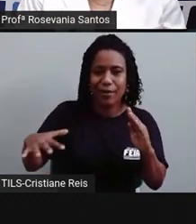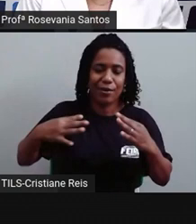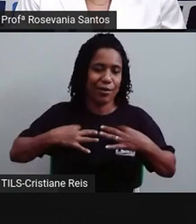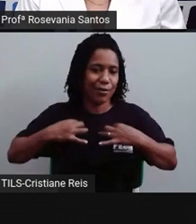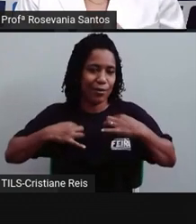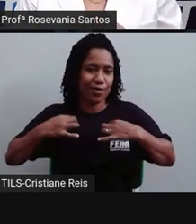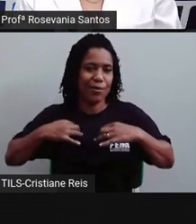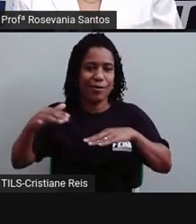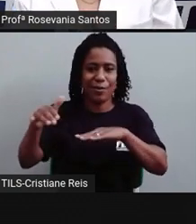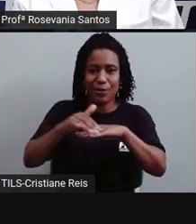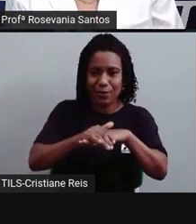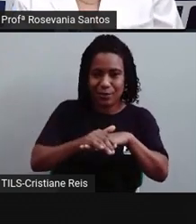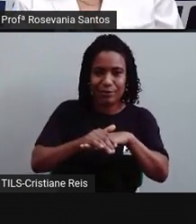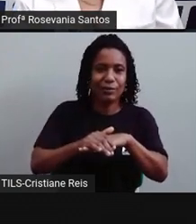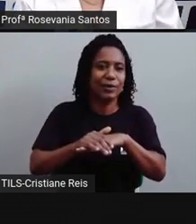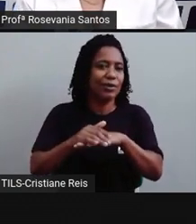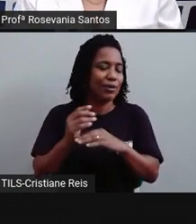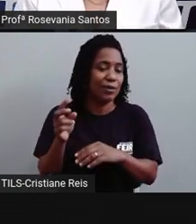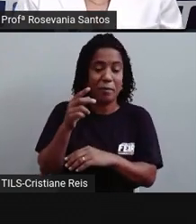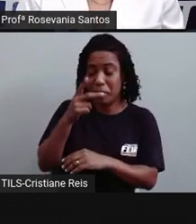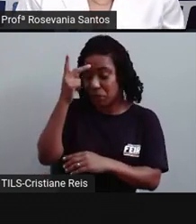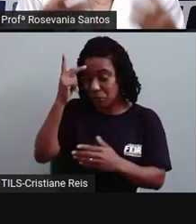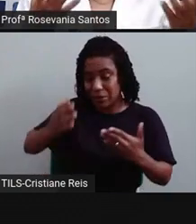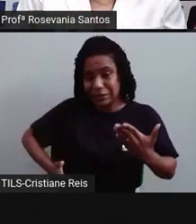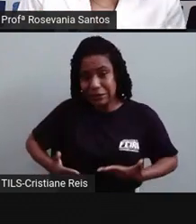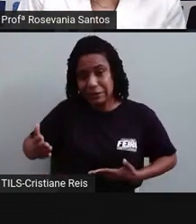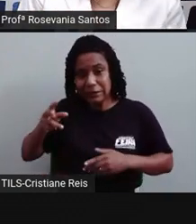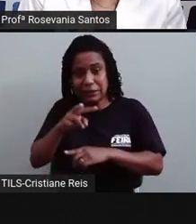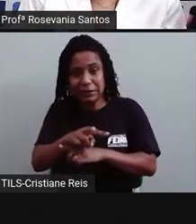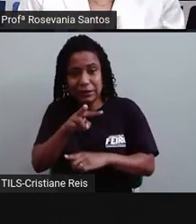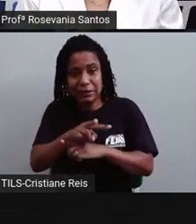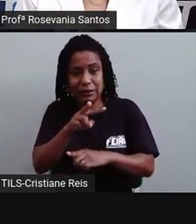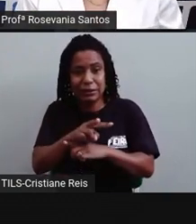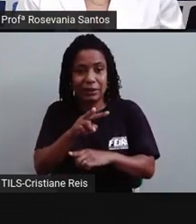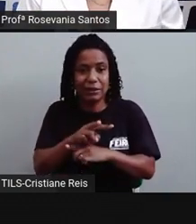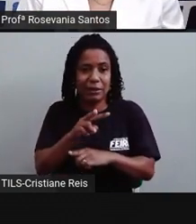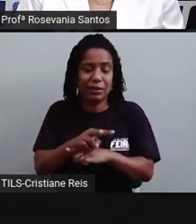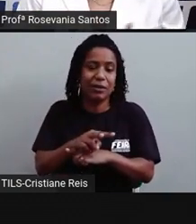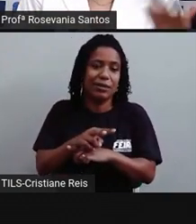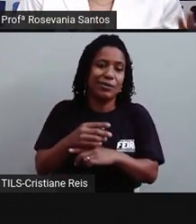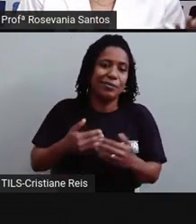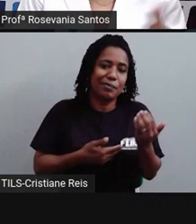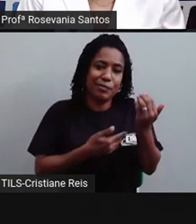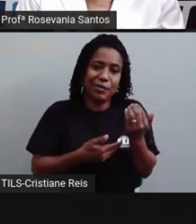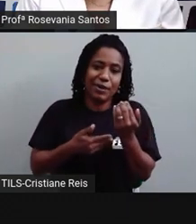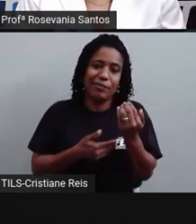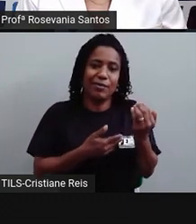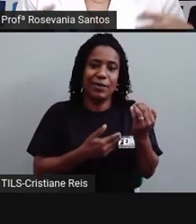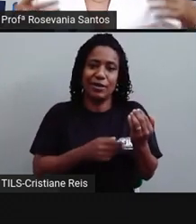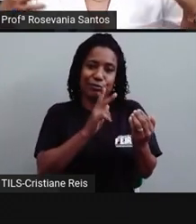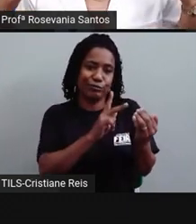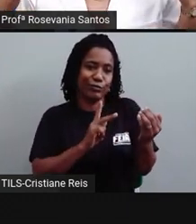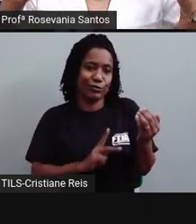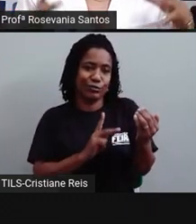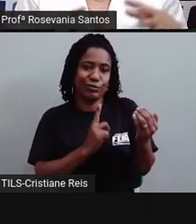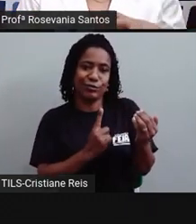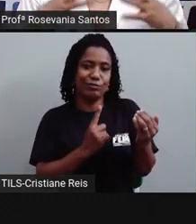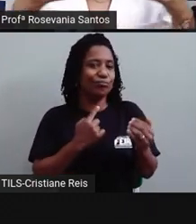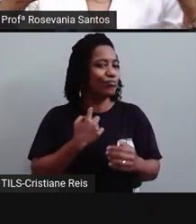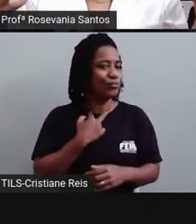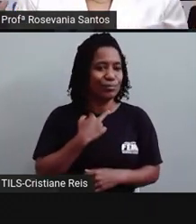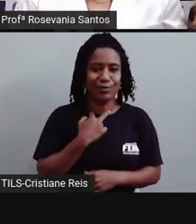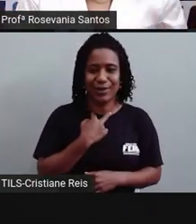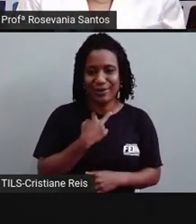com calçado, o gasto com alguém para tomar conta, porque não pode, né, gente, deixar o bebezinho sozinho para poder ir trabalhar. Então,